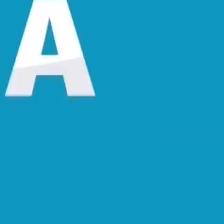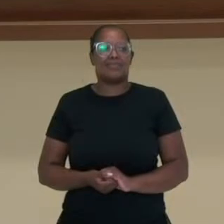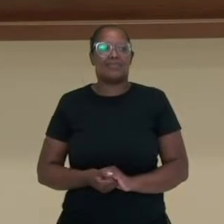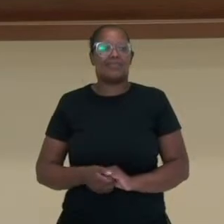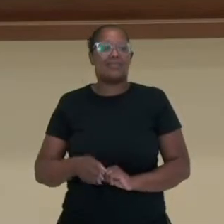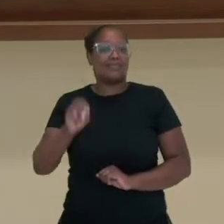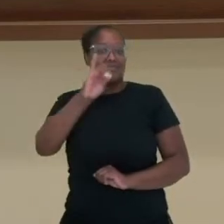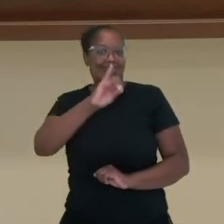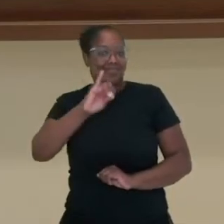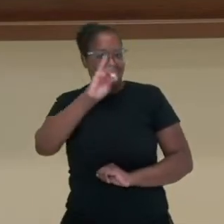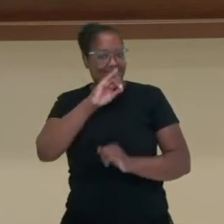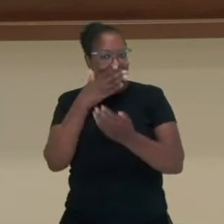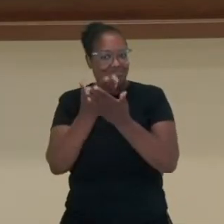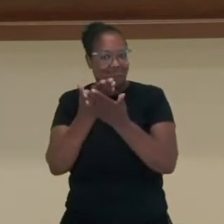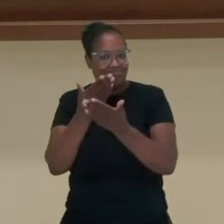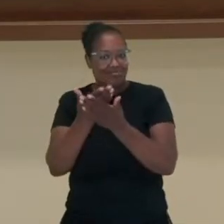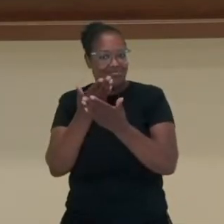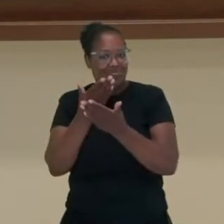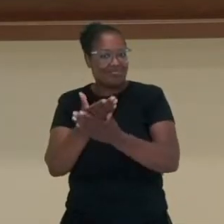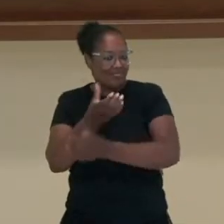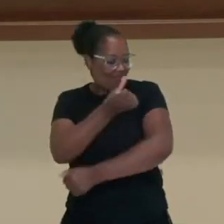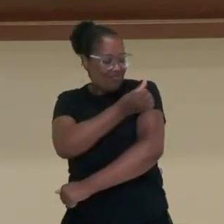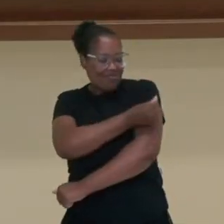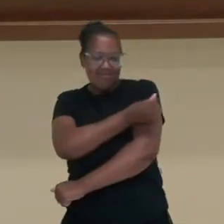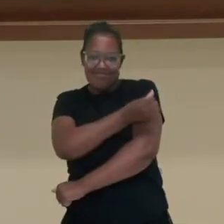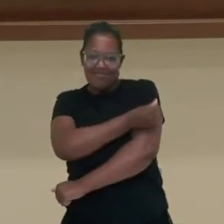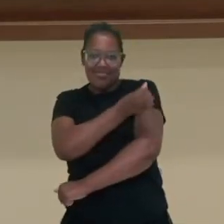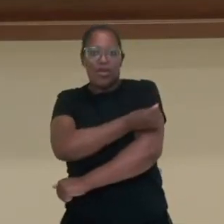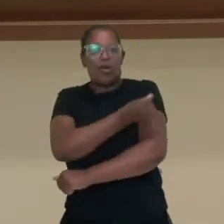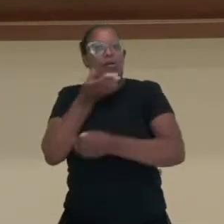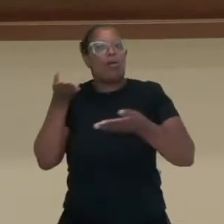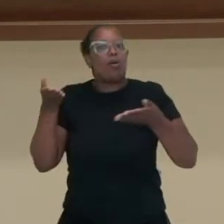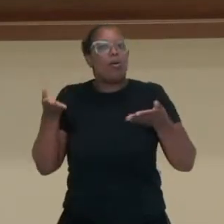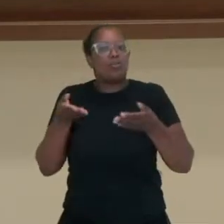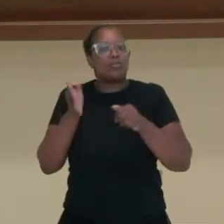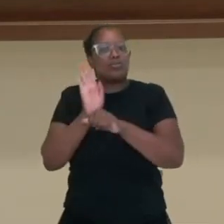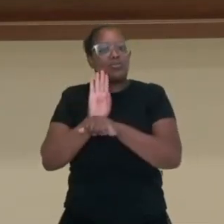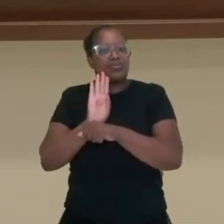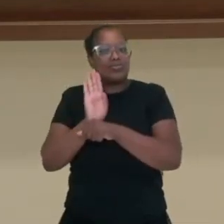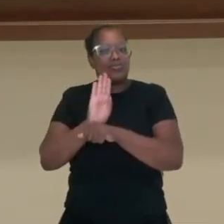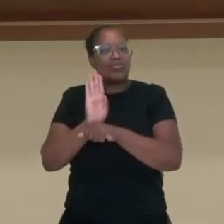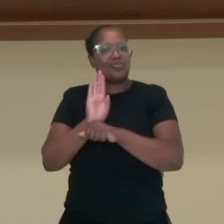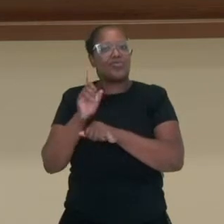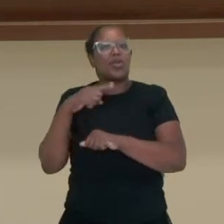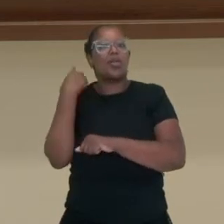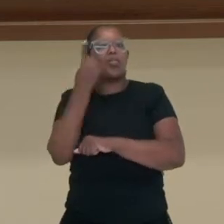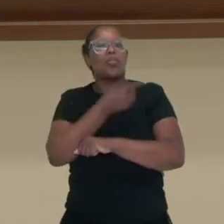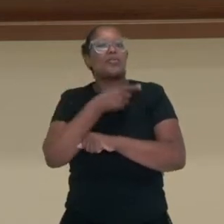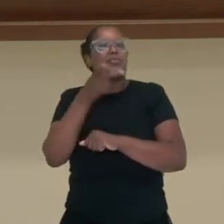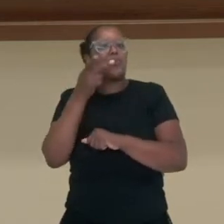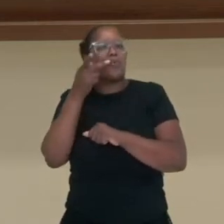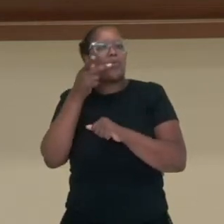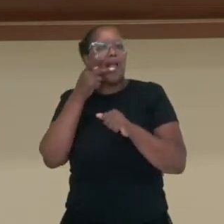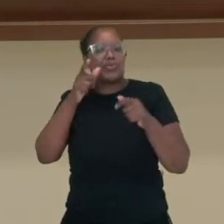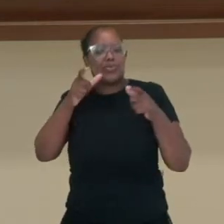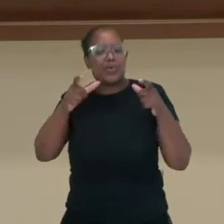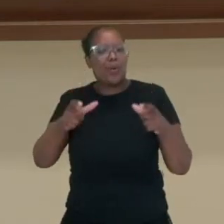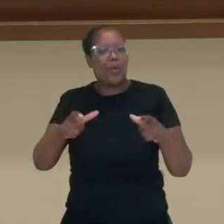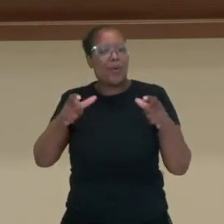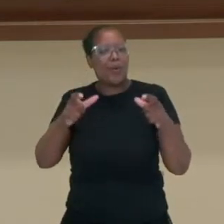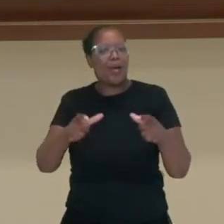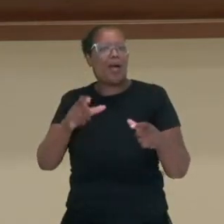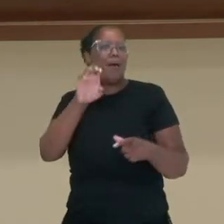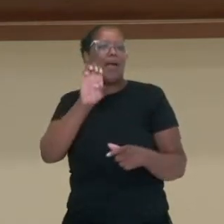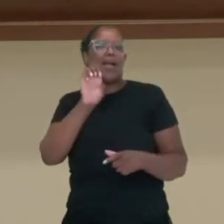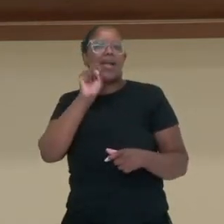Olá estudantes do sexto ano, nesse vídeo nós vamos falar sobre o espaço, mais